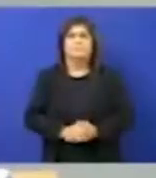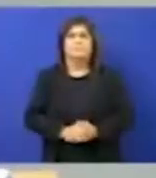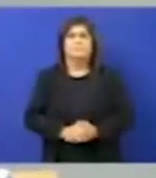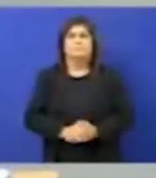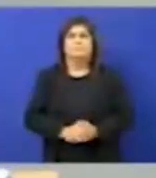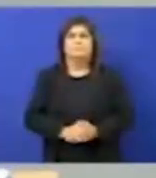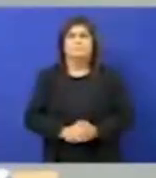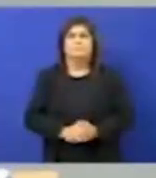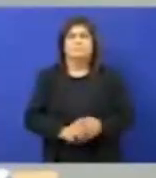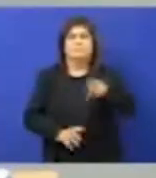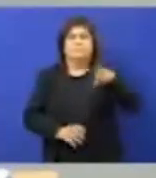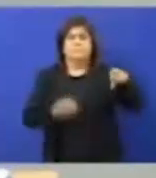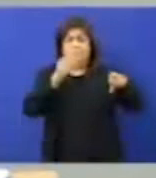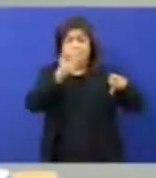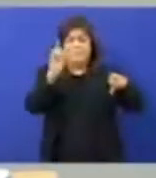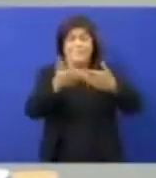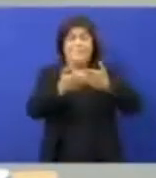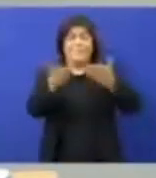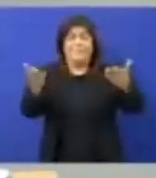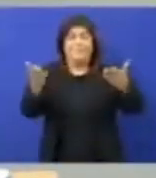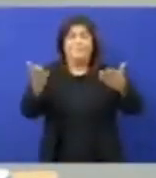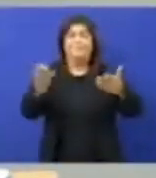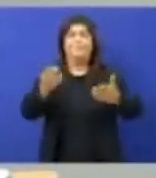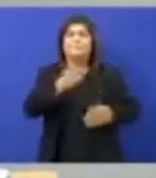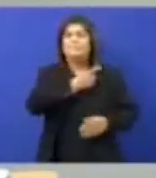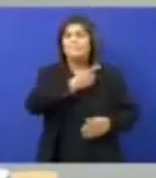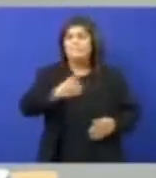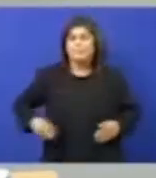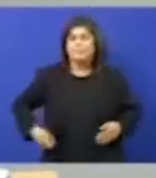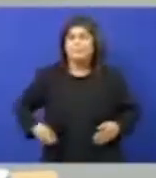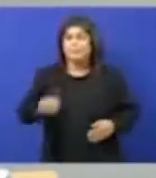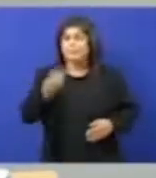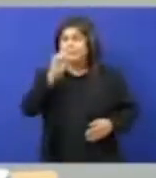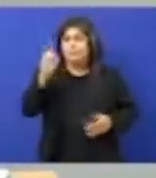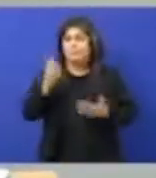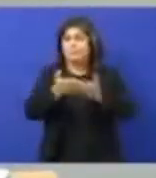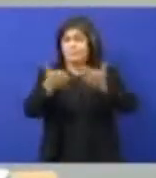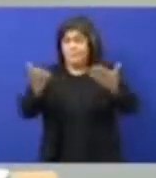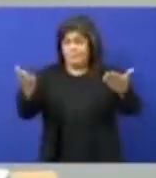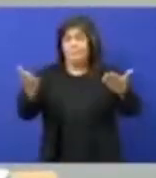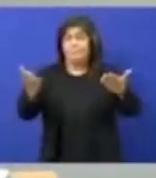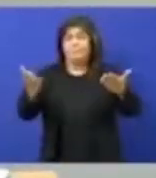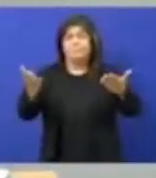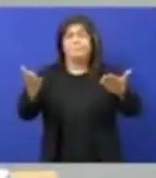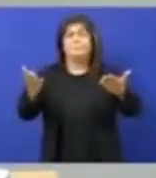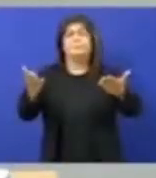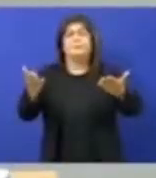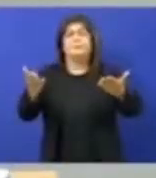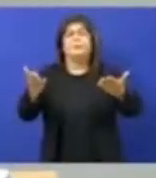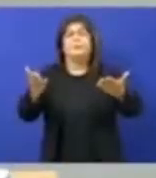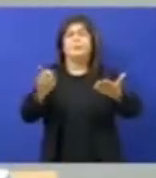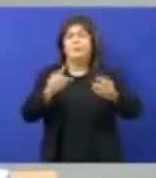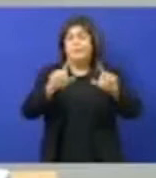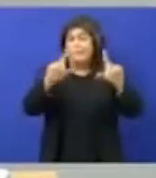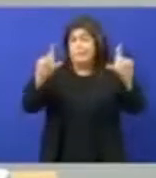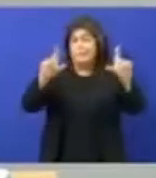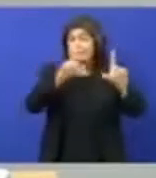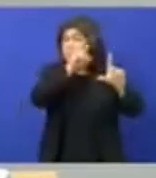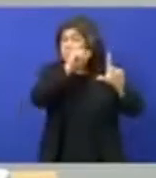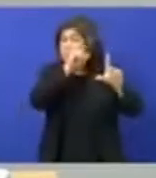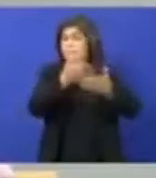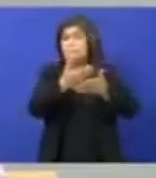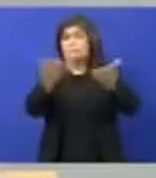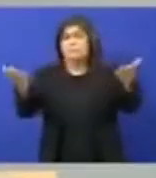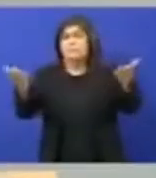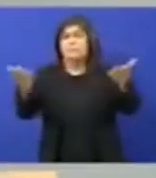Presidente. Bom dia aos parlamentares. Bom dia a todos que nos acompanham pela TV Assembleia. Bom dia a todos os serventuários.